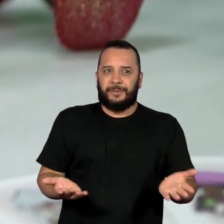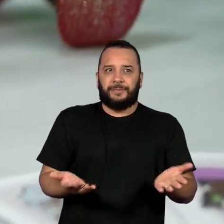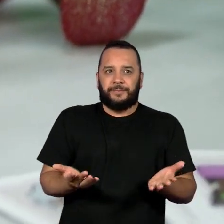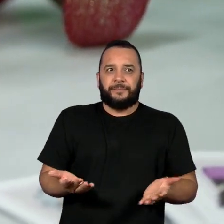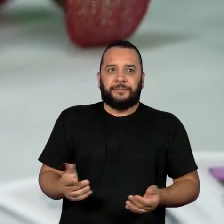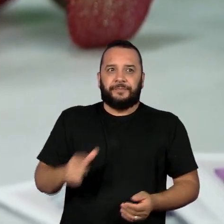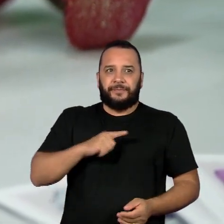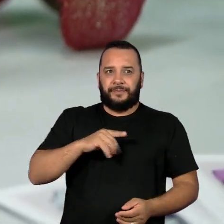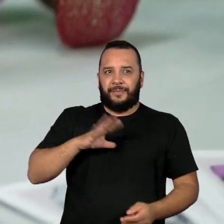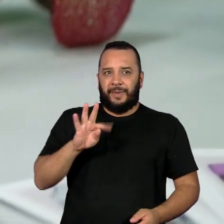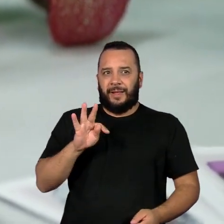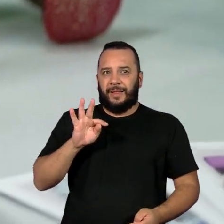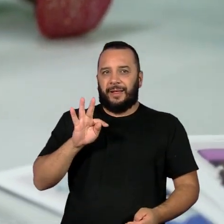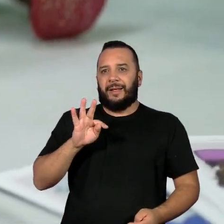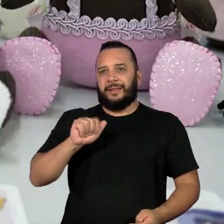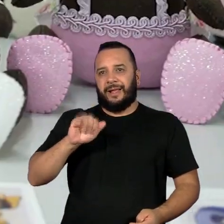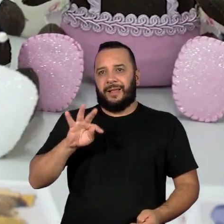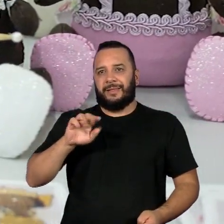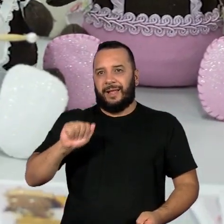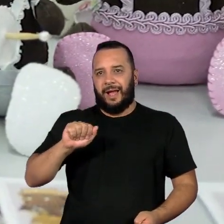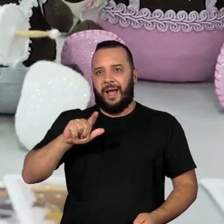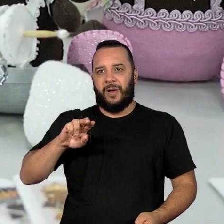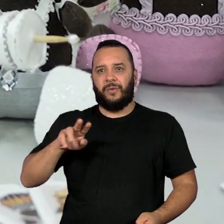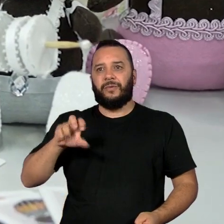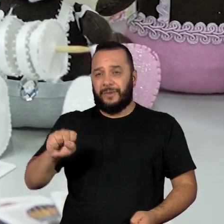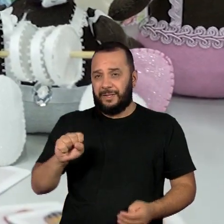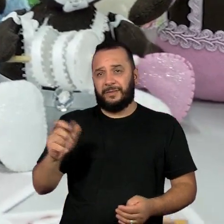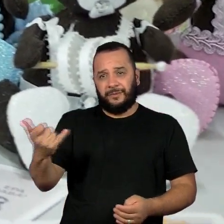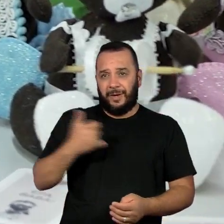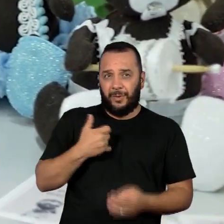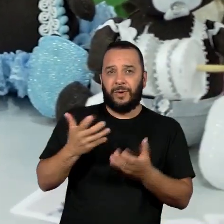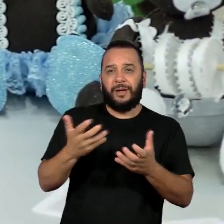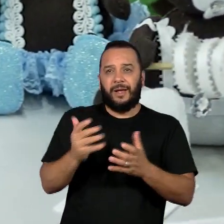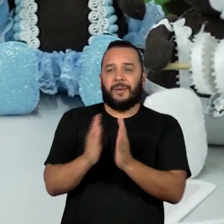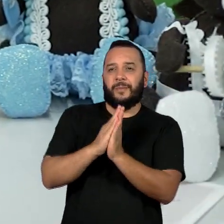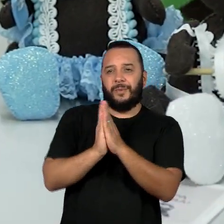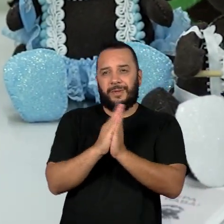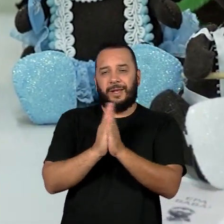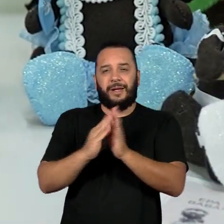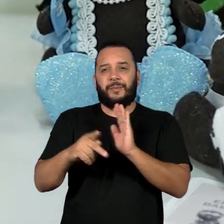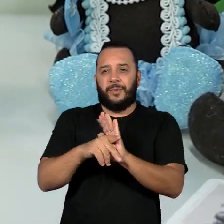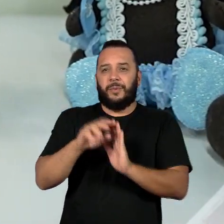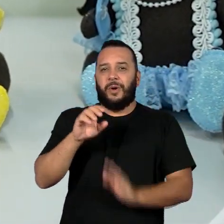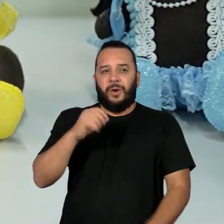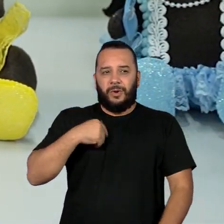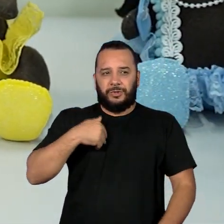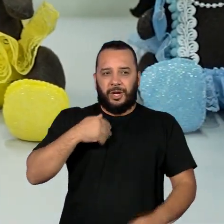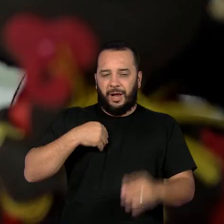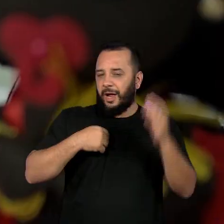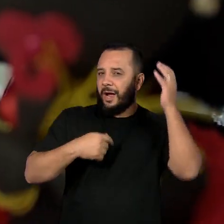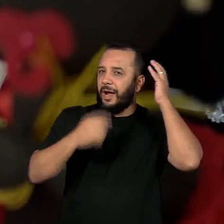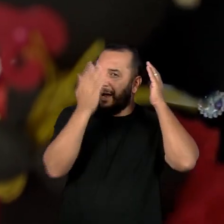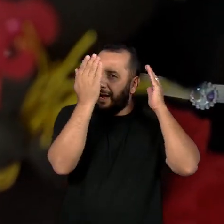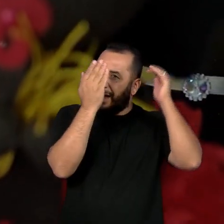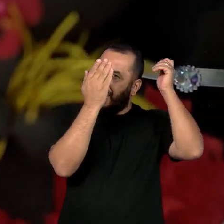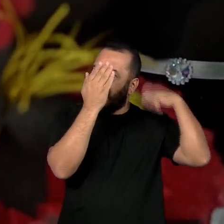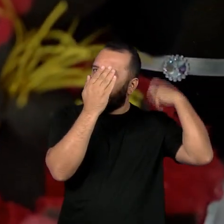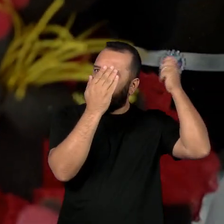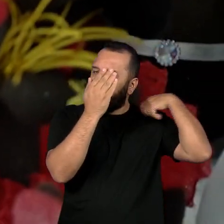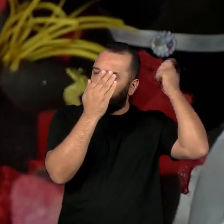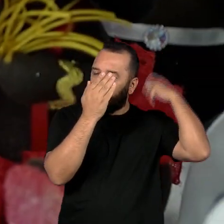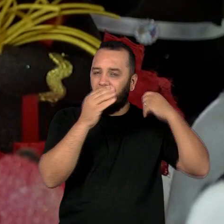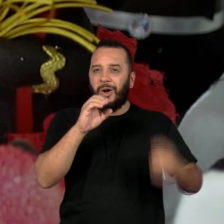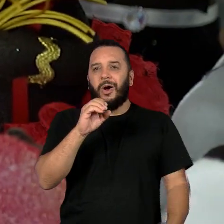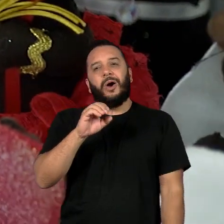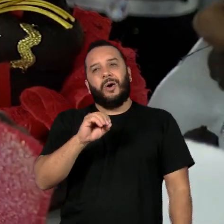escritora e poeta, me apresentou que ela queria uma boneca de Oxum, que é uma boneca de feltro que eu vendi. queria. E aí ela falou